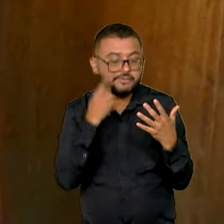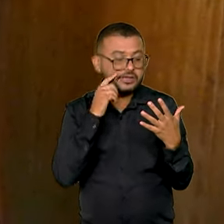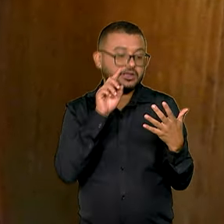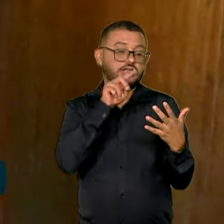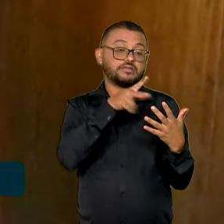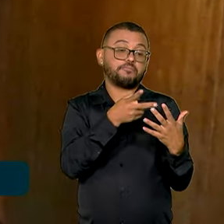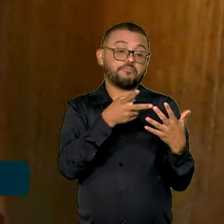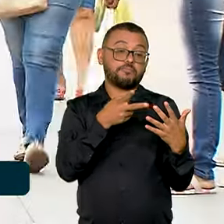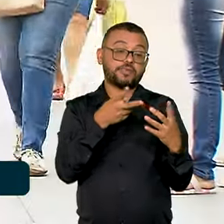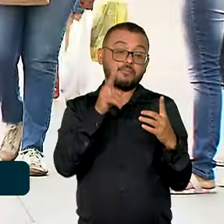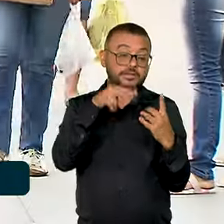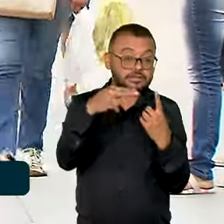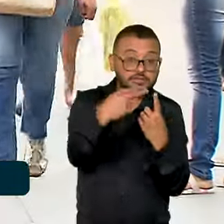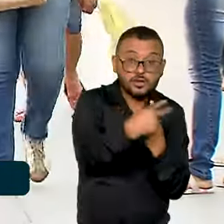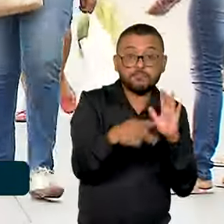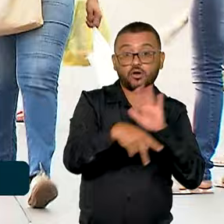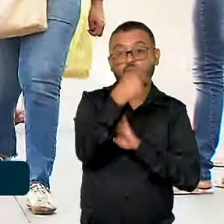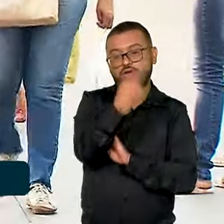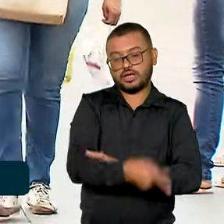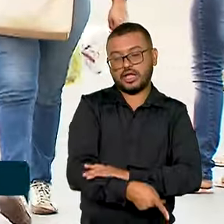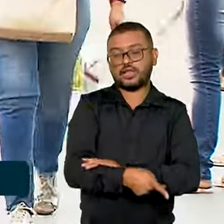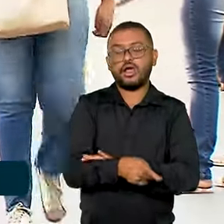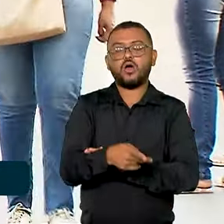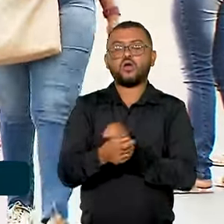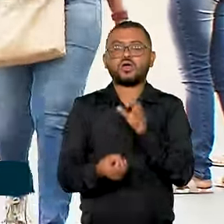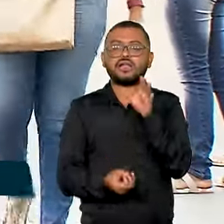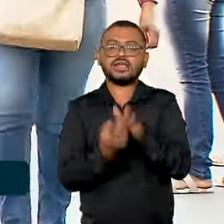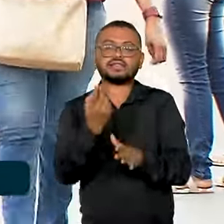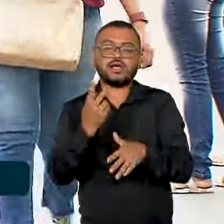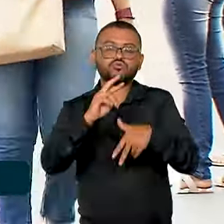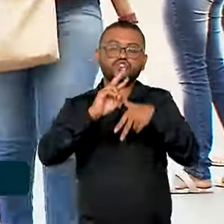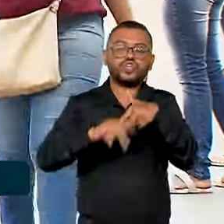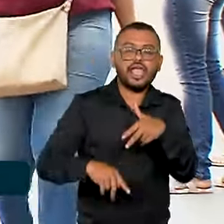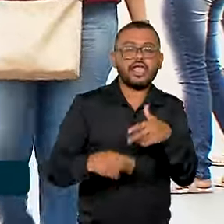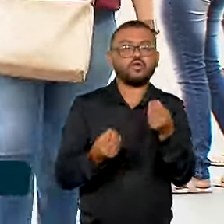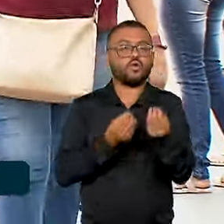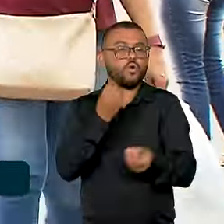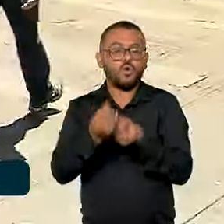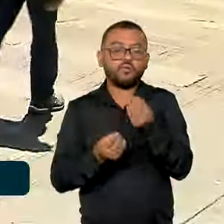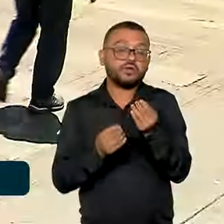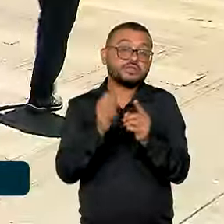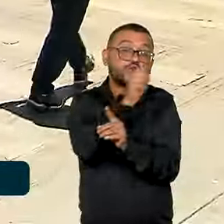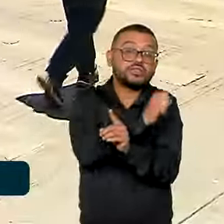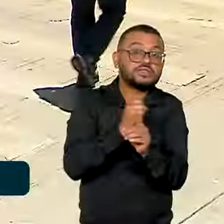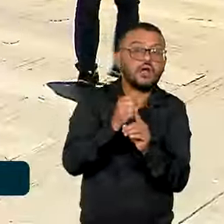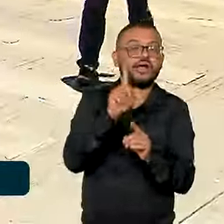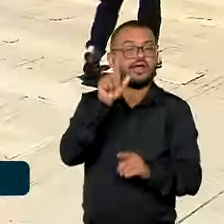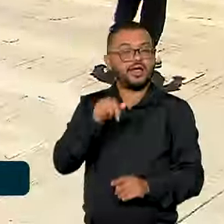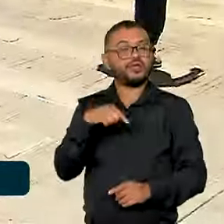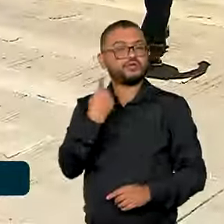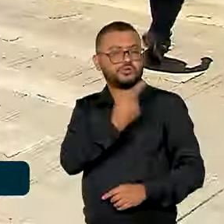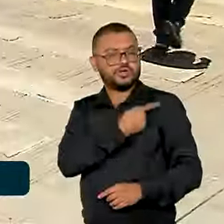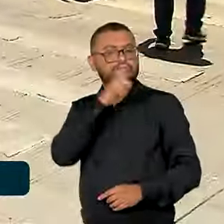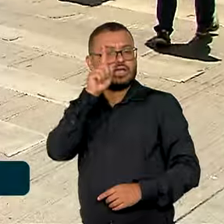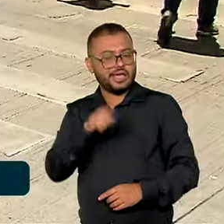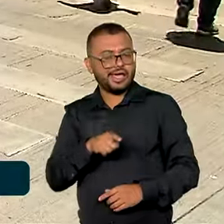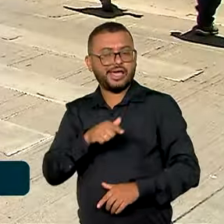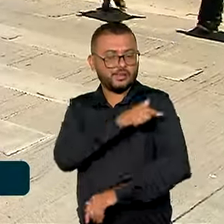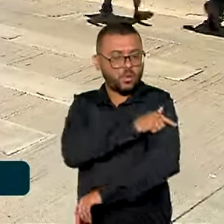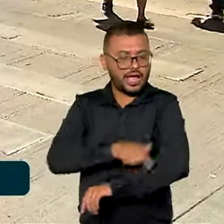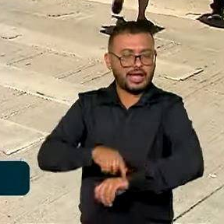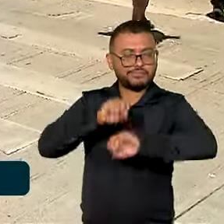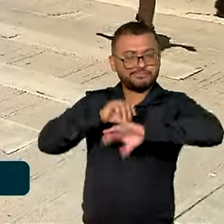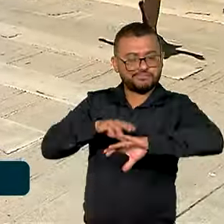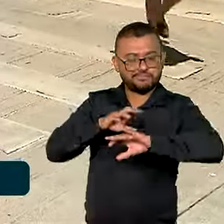perpassa essa discussão da construção social do gênero. Construção social no sentido de que a gente é educado,